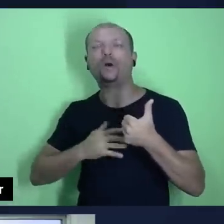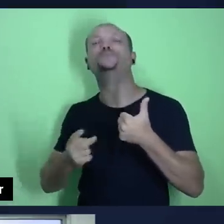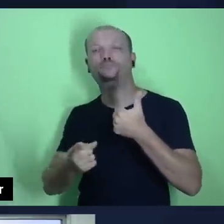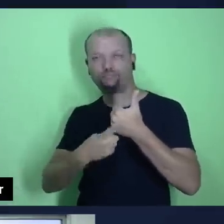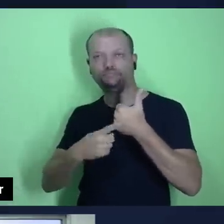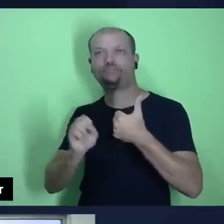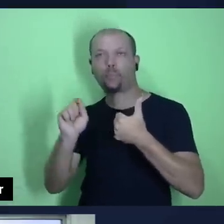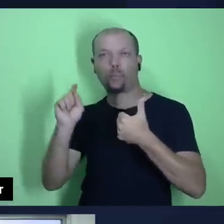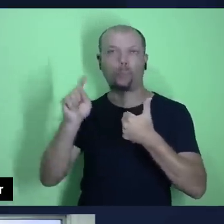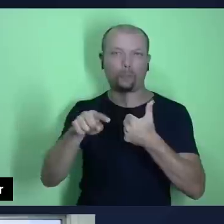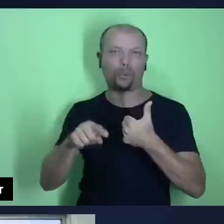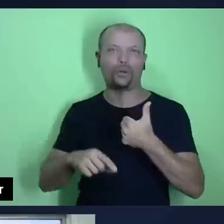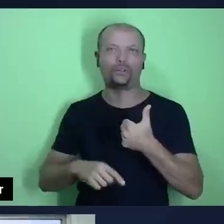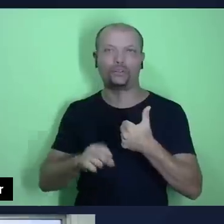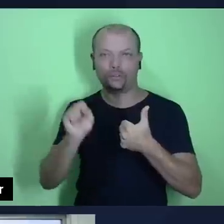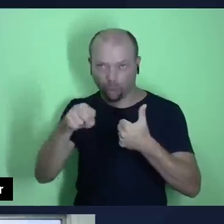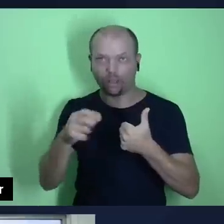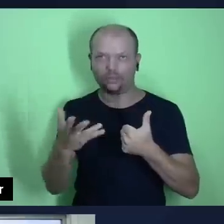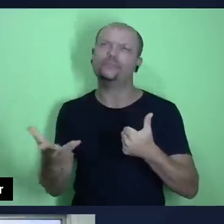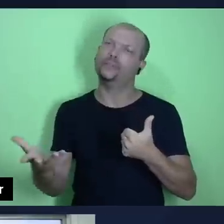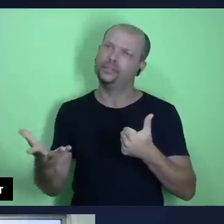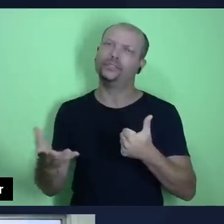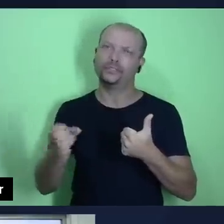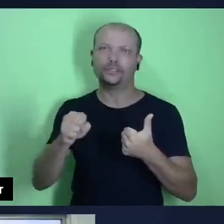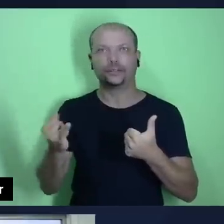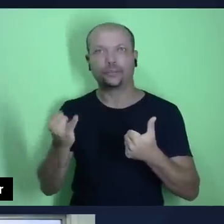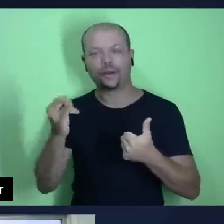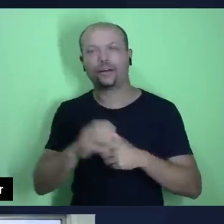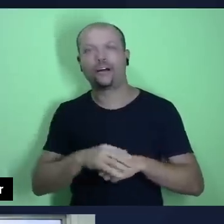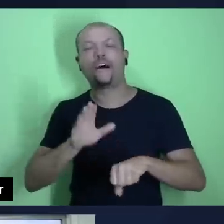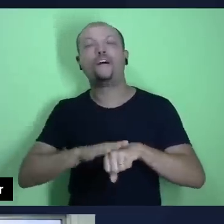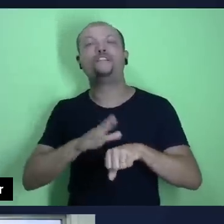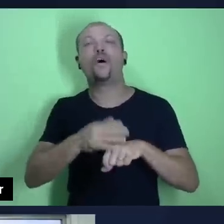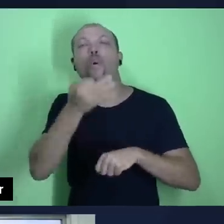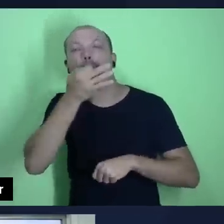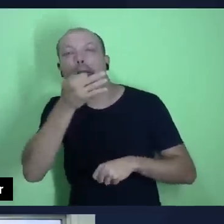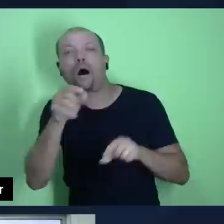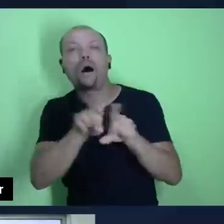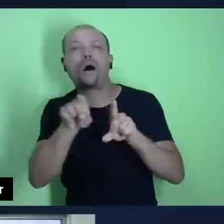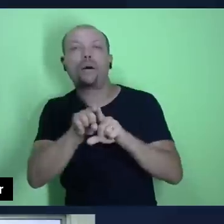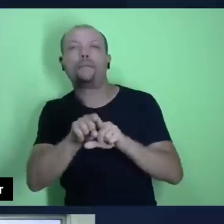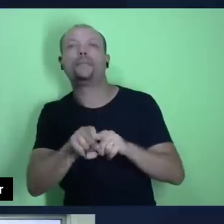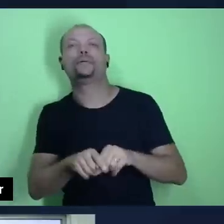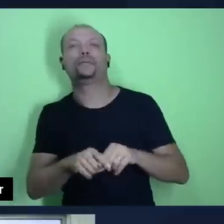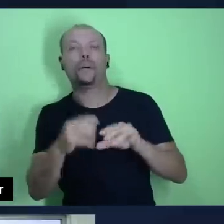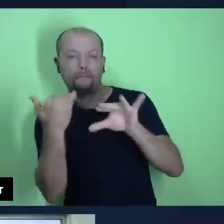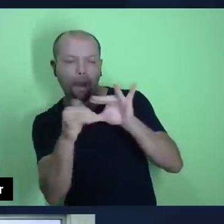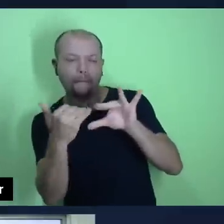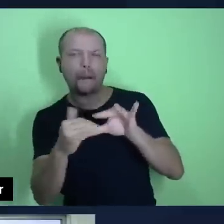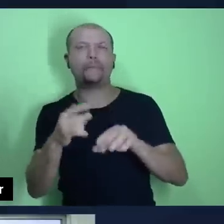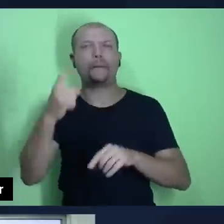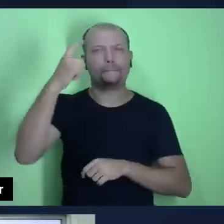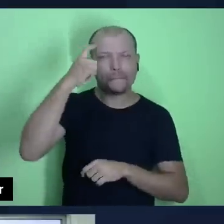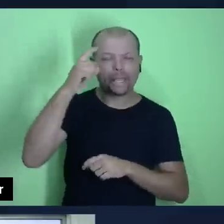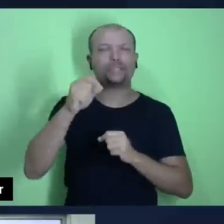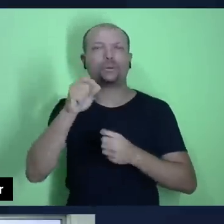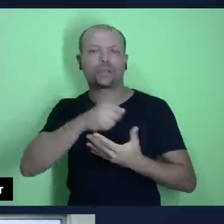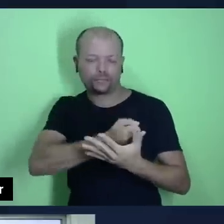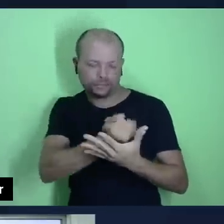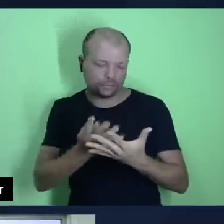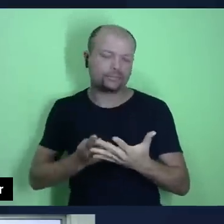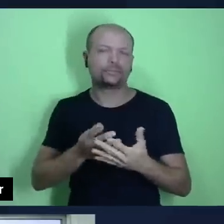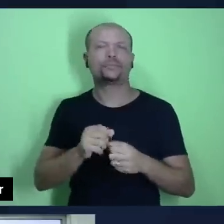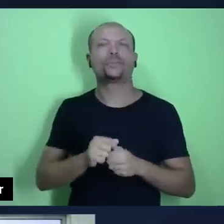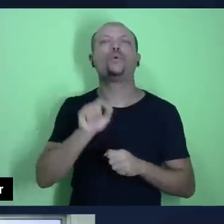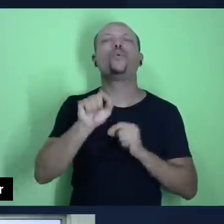um like para nós aqui, importante, faça um comentário, comentar, comente o que você pensa sobre a lição, qual foi a sua